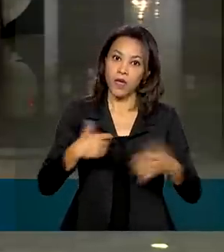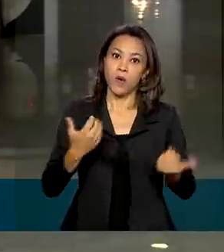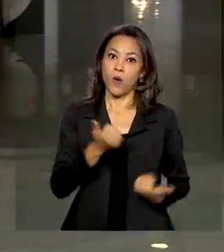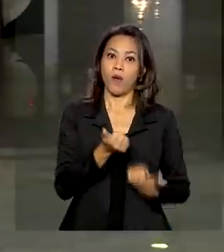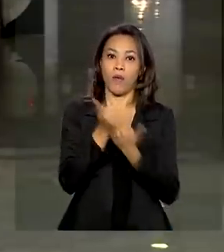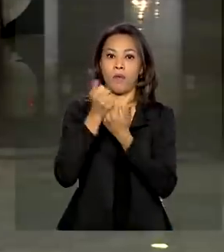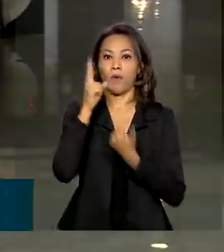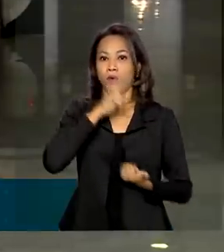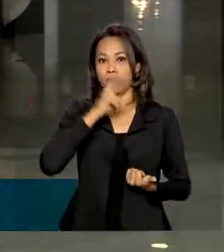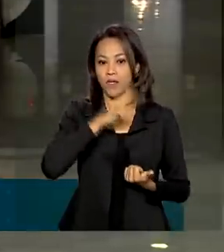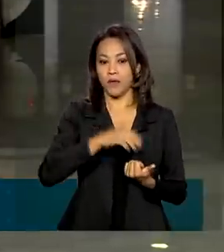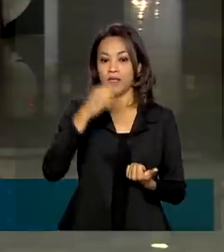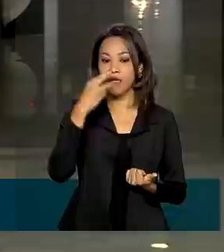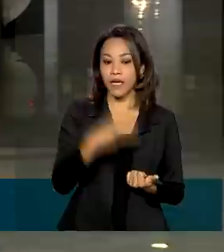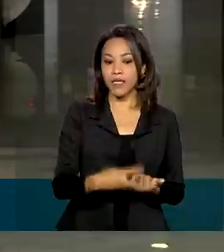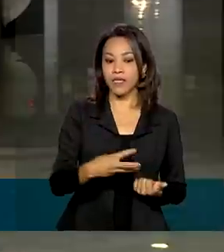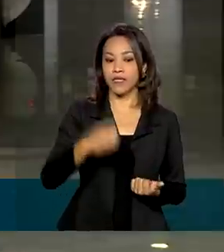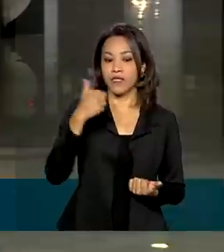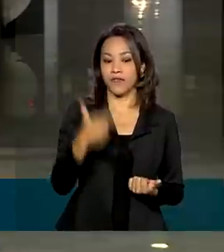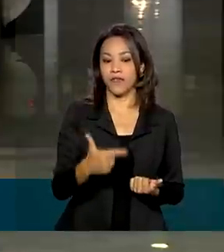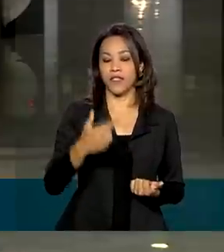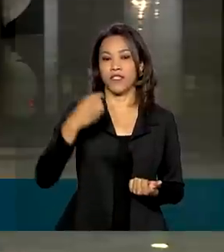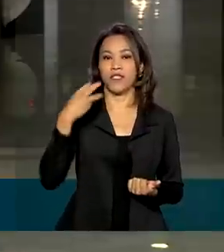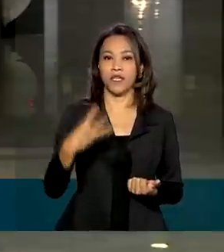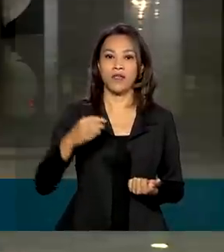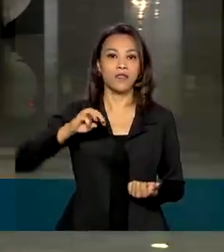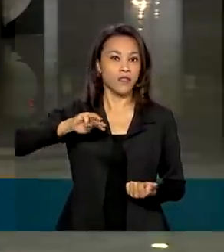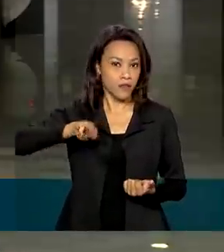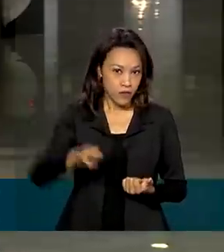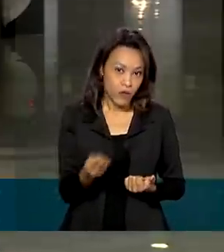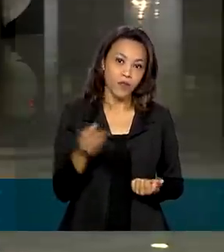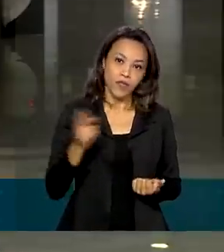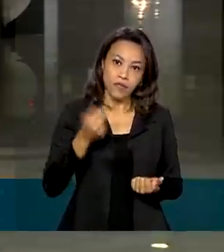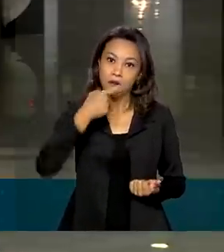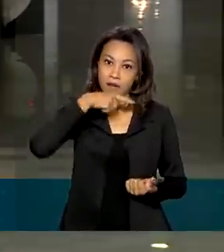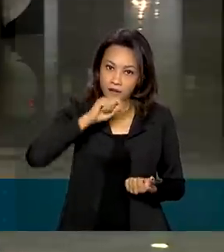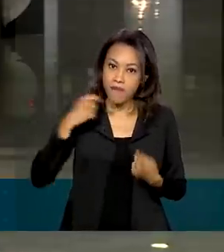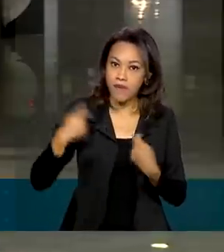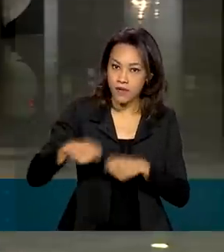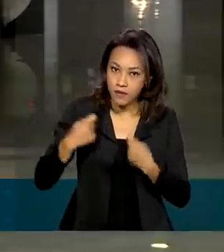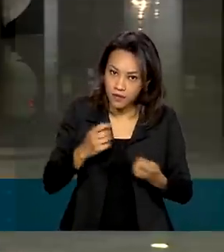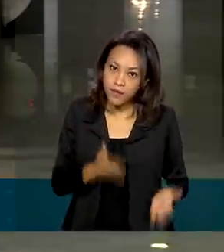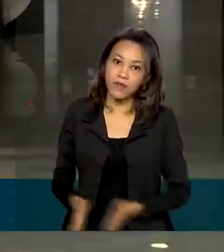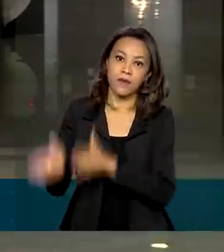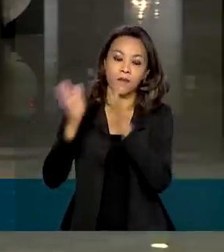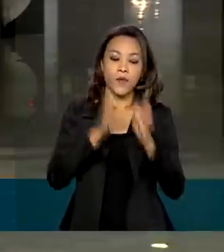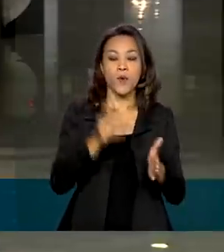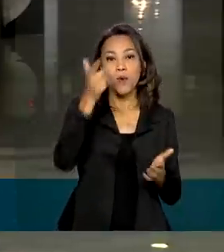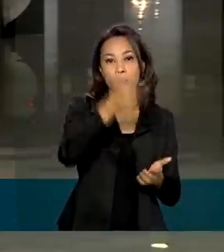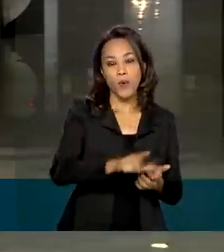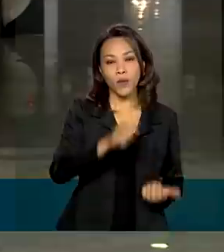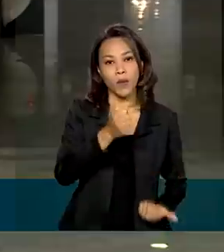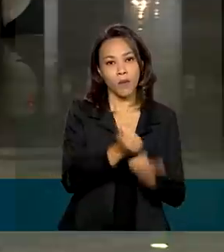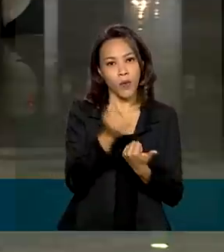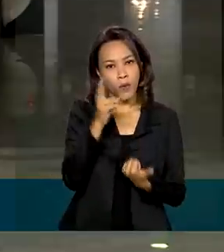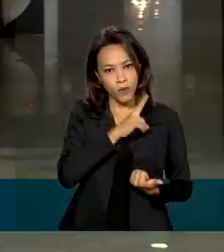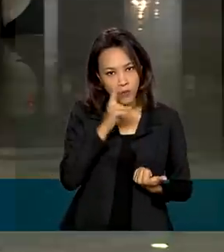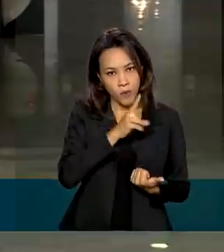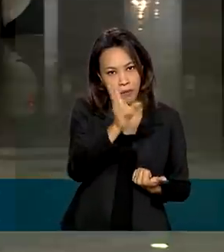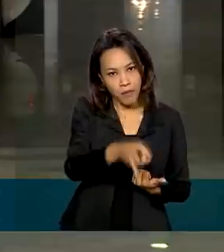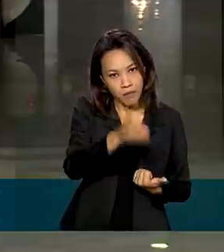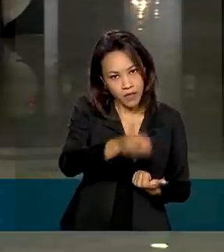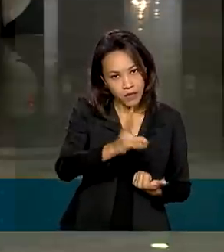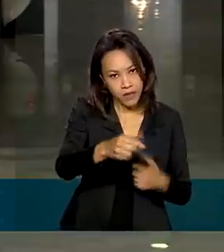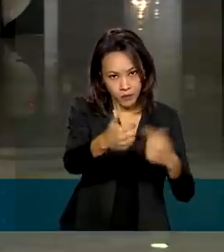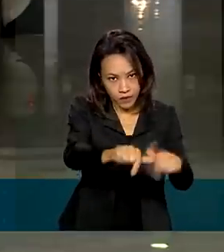repassou R$ 323 bilhões a quem mais precisa. Já o benefício emergencial de manutenção do emprego